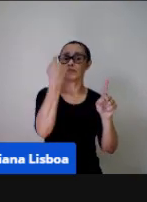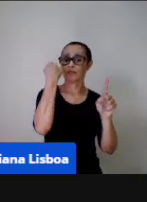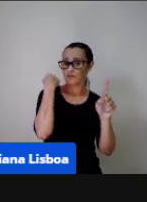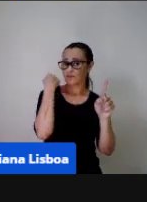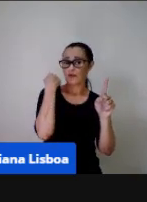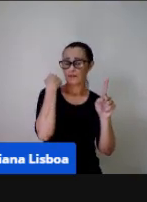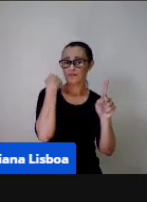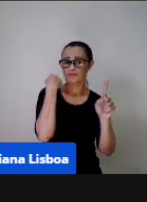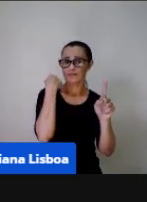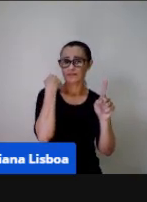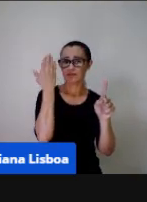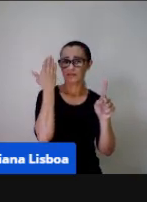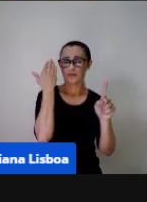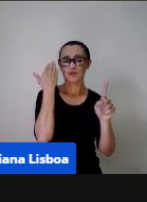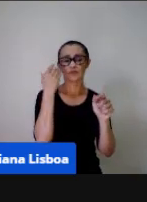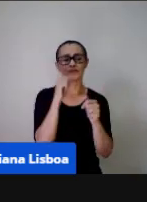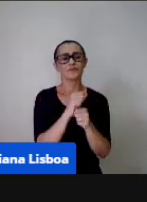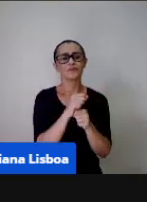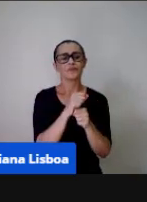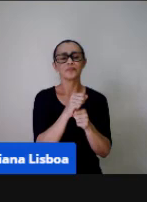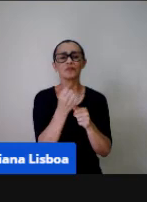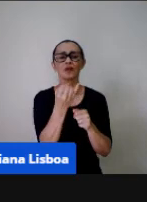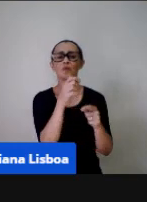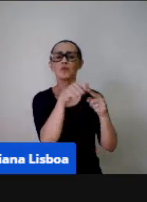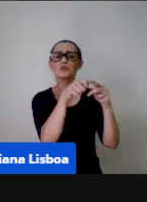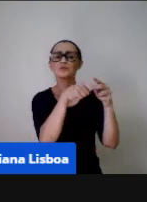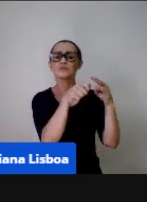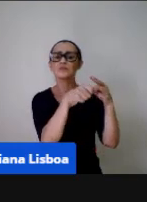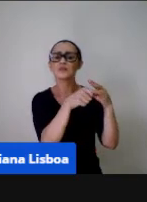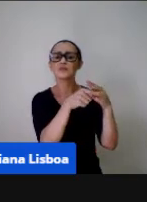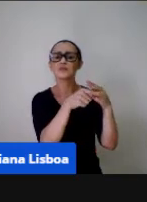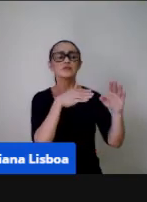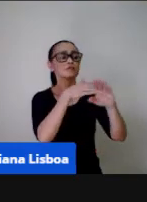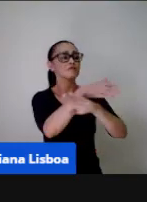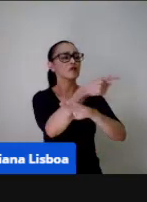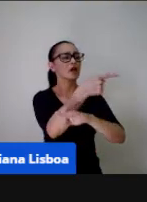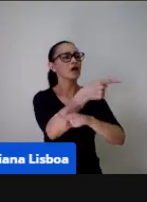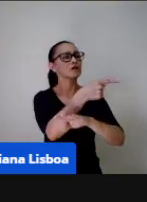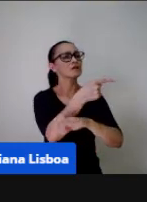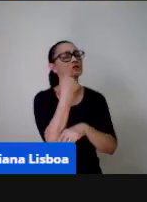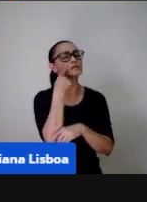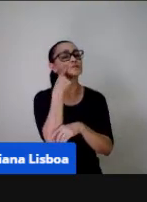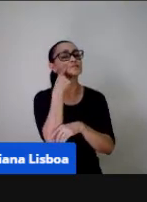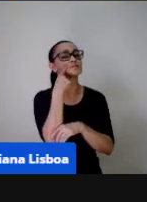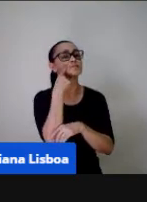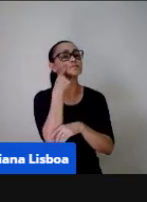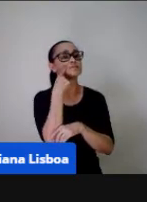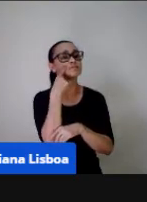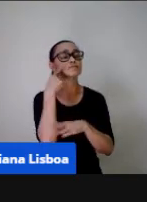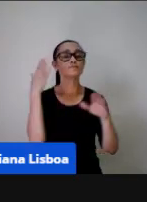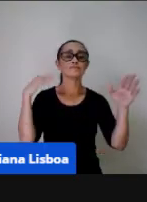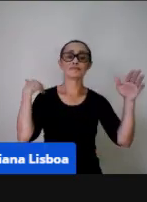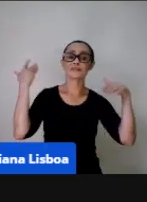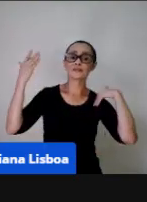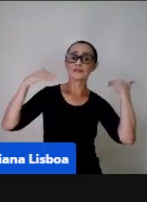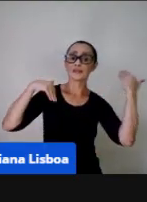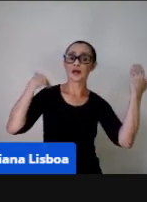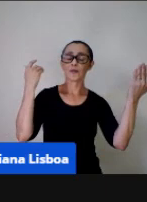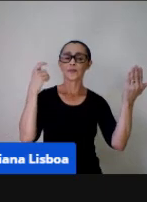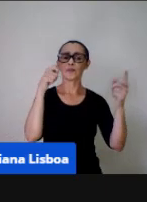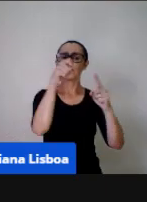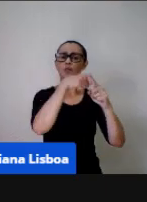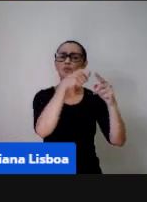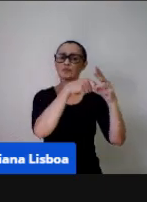naquele passeio ali na pracinha do bairro vamos contar quantos dias atrás há quantos meses que isso